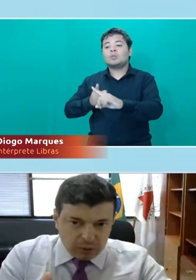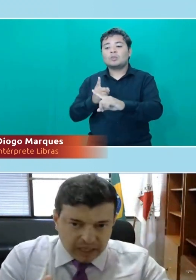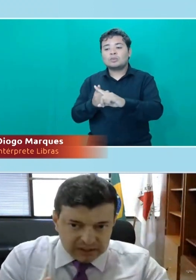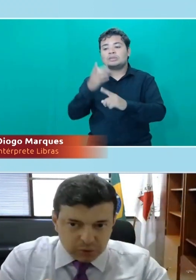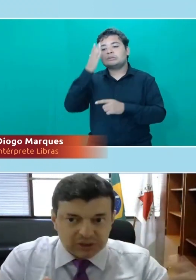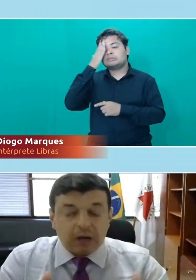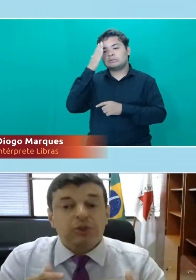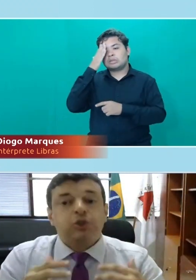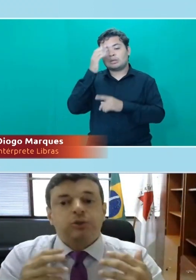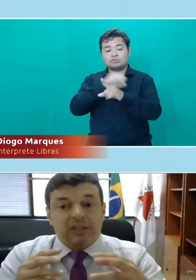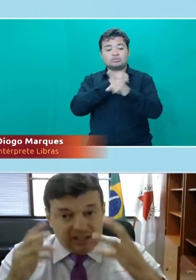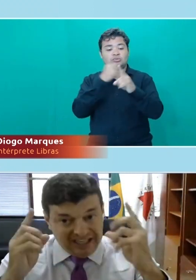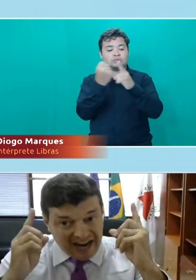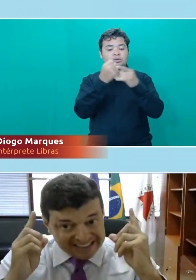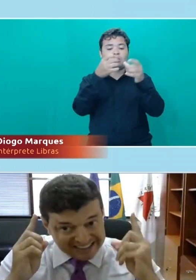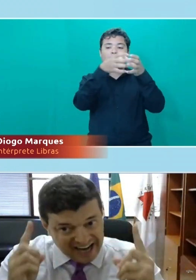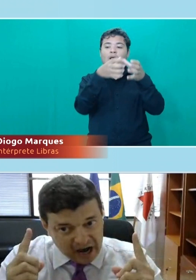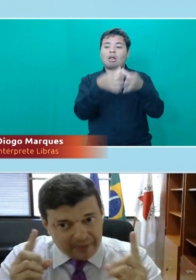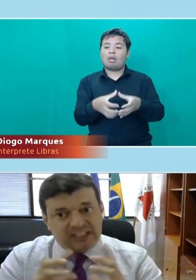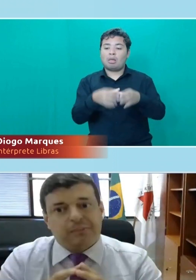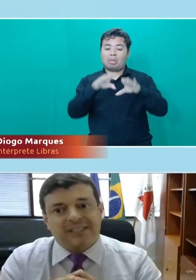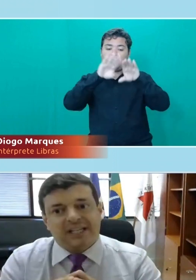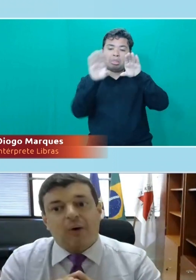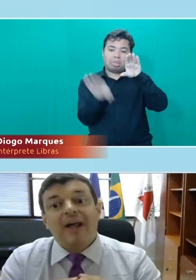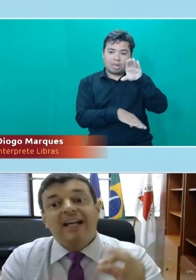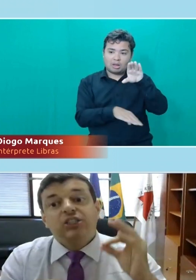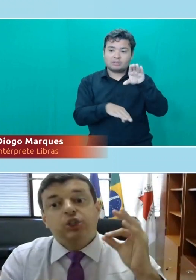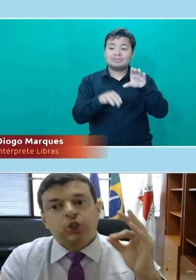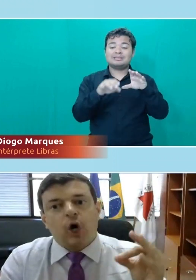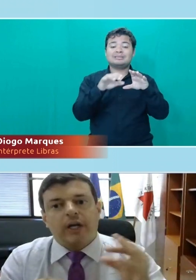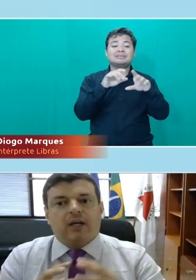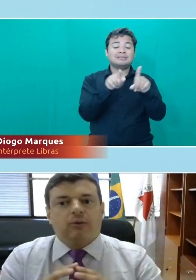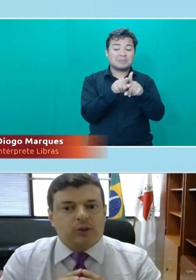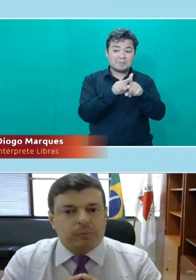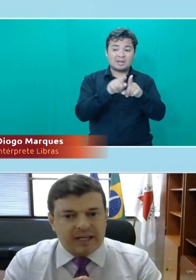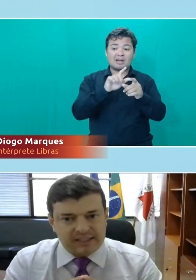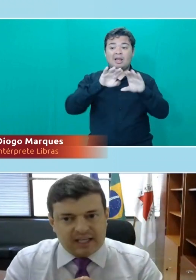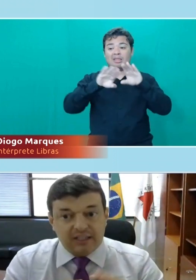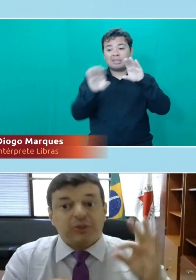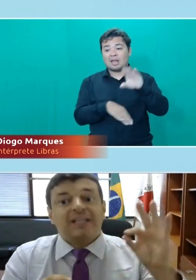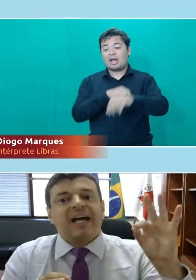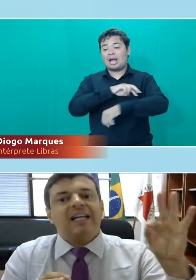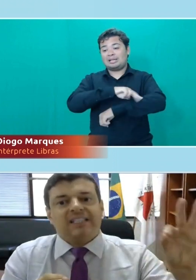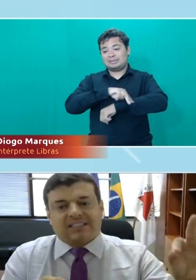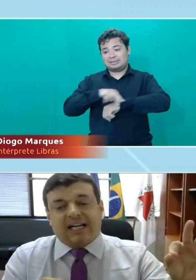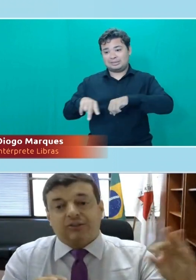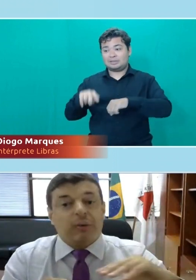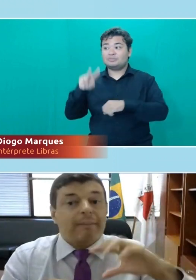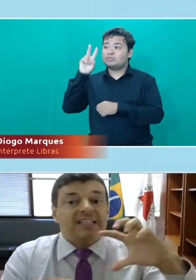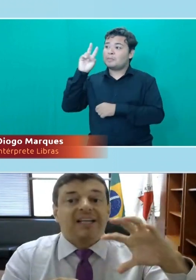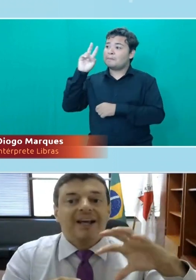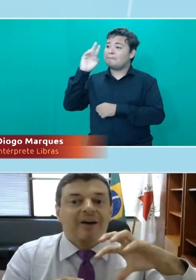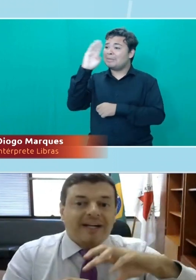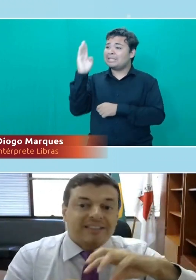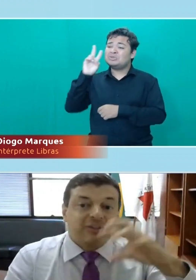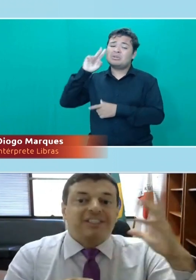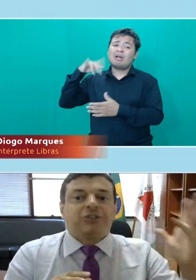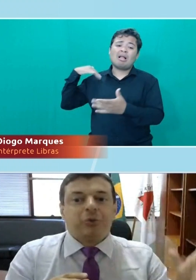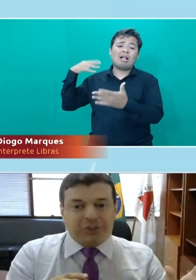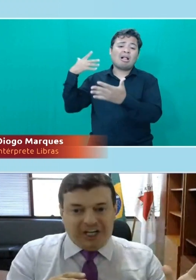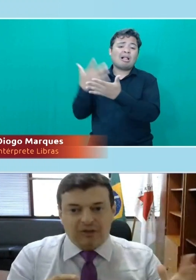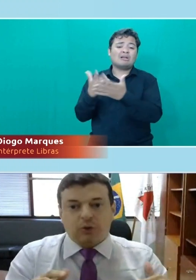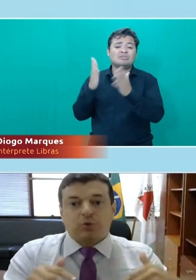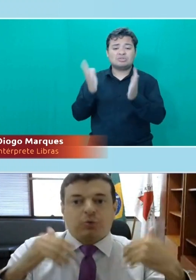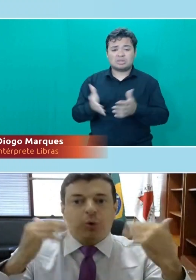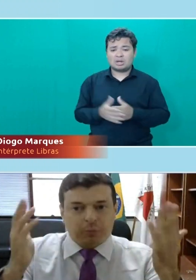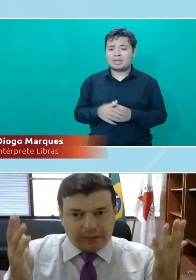da desigualdade social e racial, em especial, histórica, que o nosso país tem. Isso já está legislado. Isso não é mais uma questão de